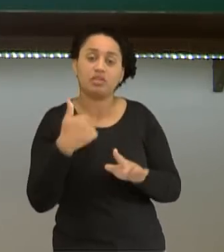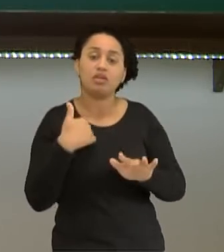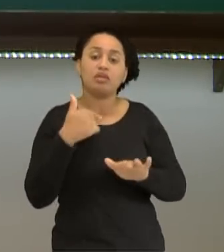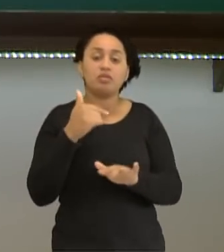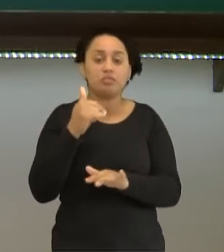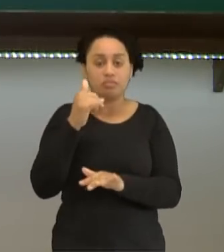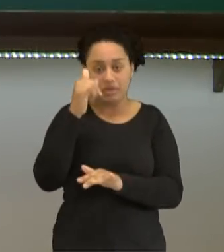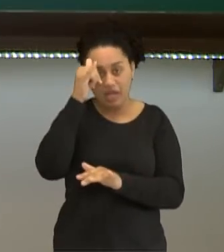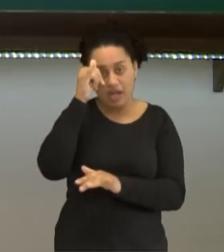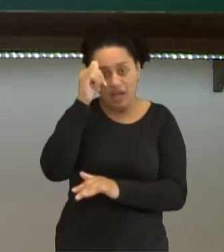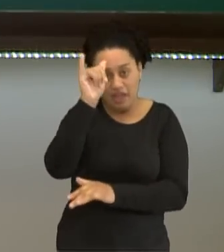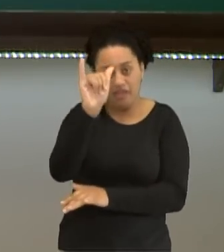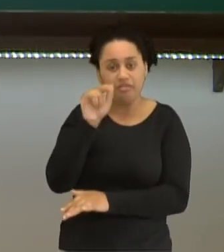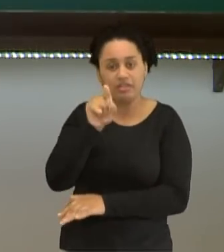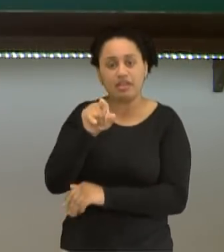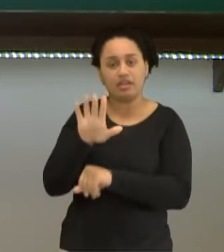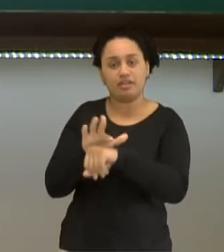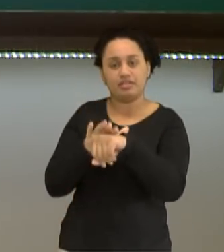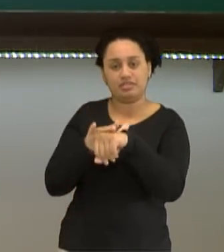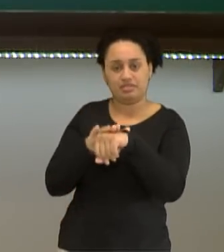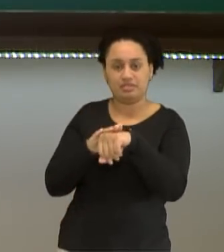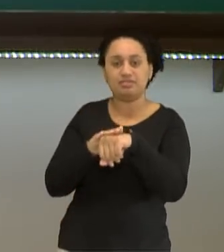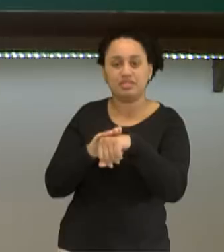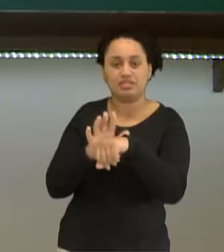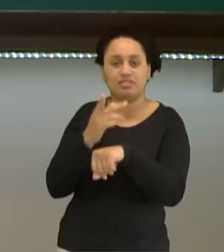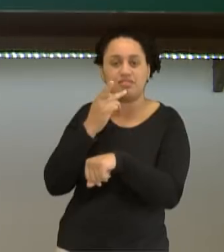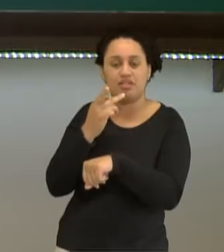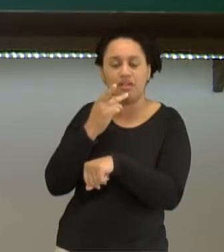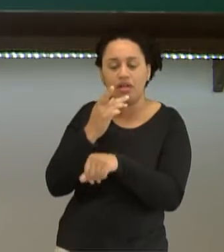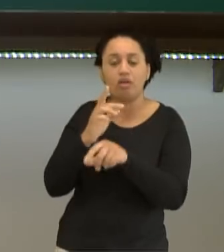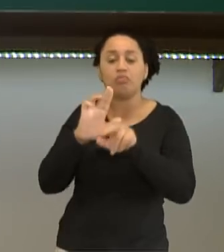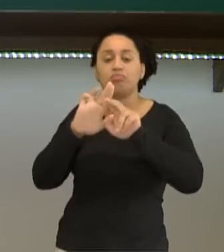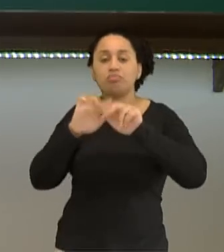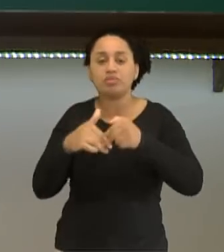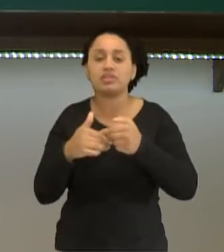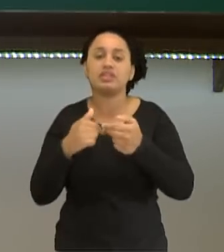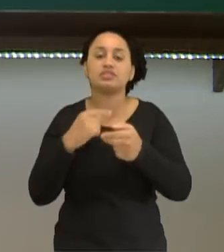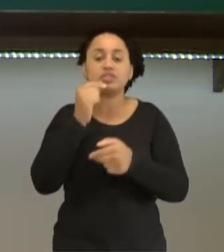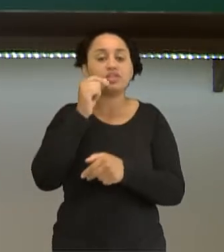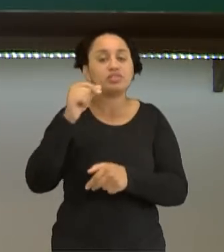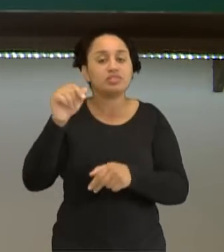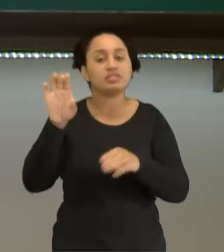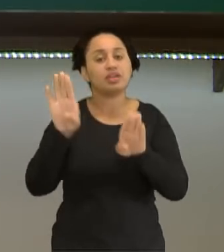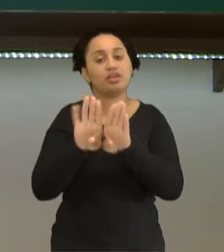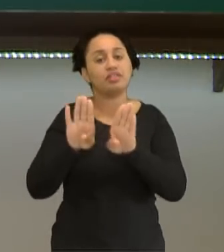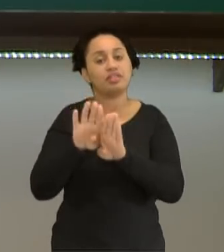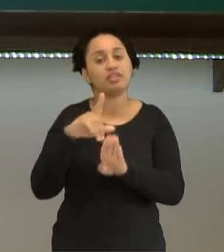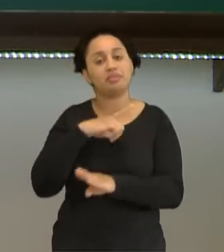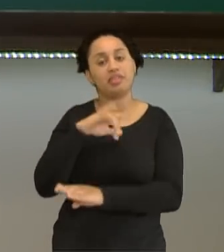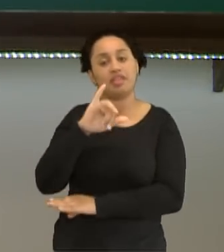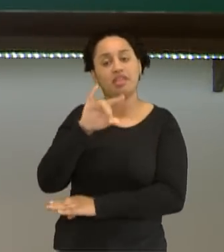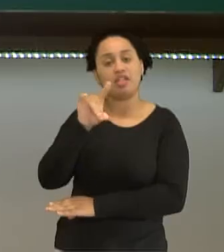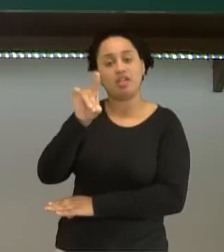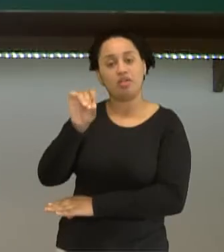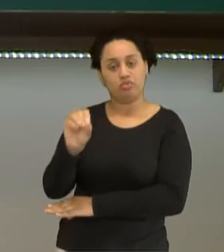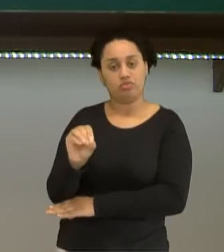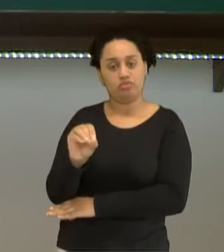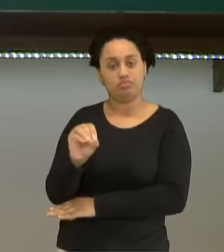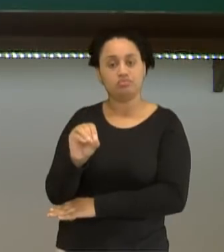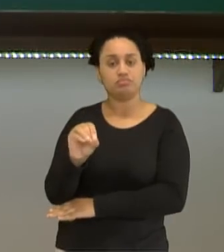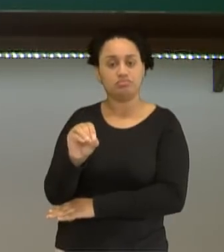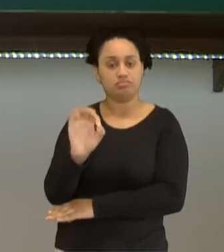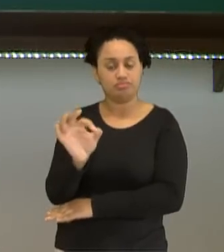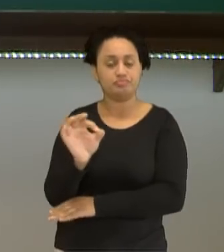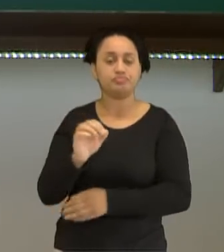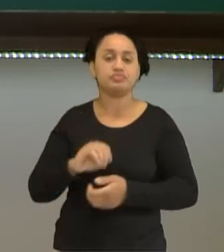na prevenção dessa doença que eu citei agora. Por isso que o nosso cloreto de sódio também é iodado, ou seja, é o sal iodado.